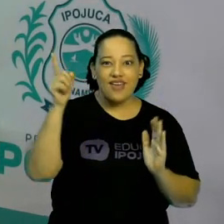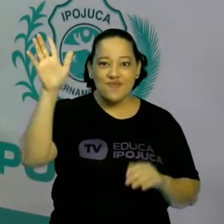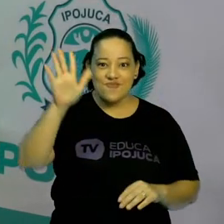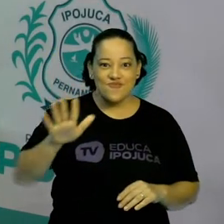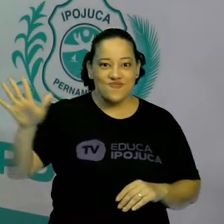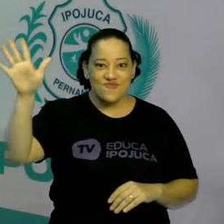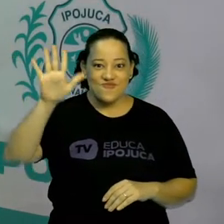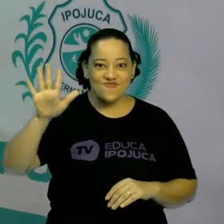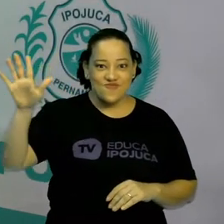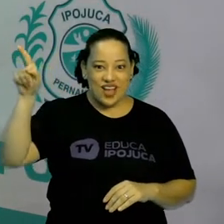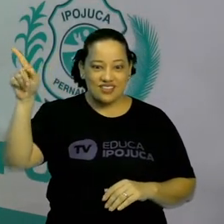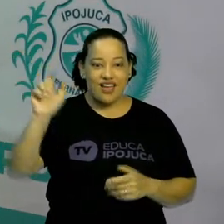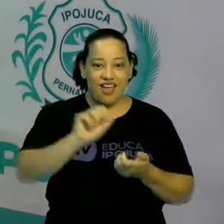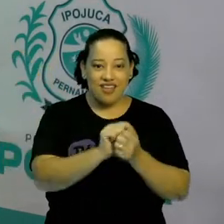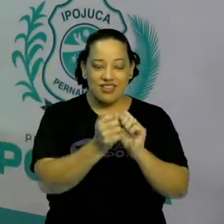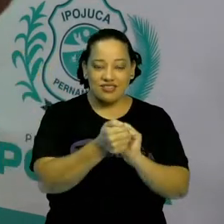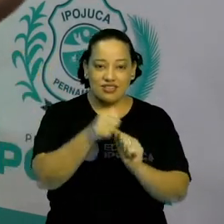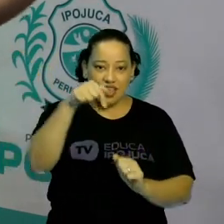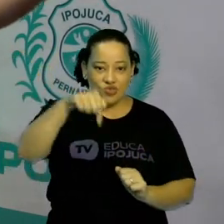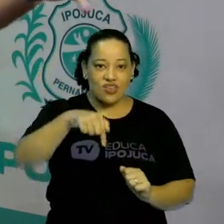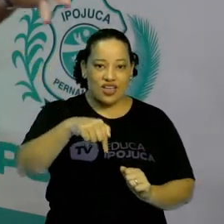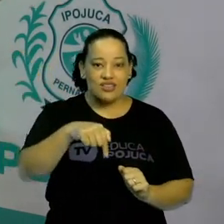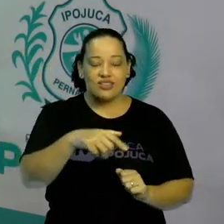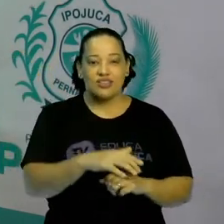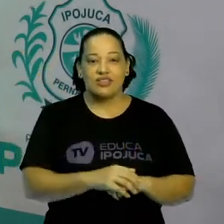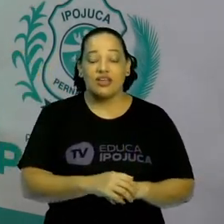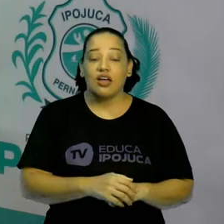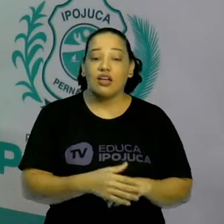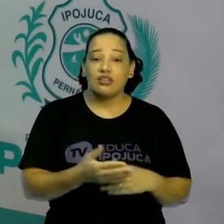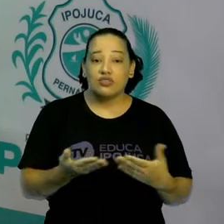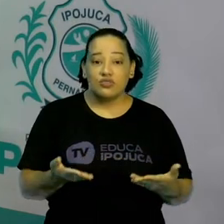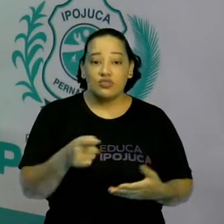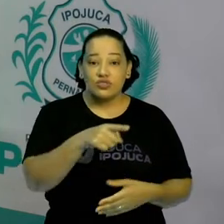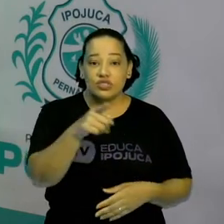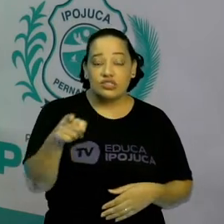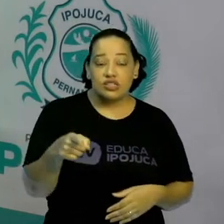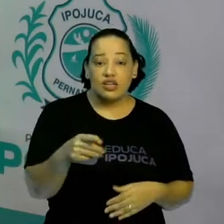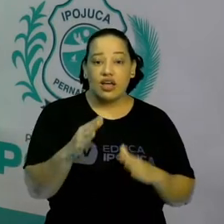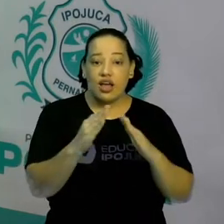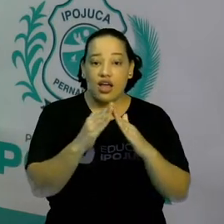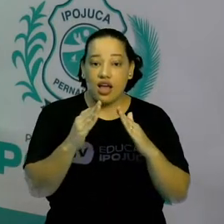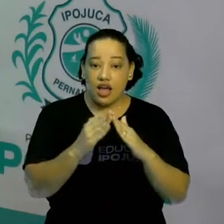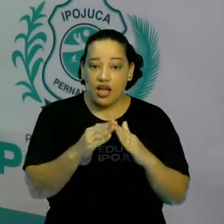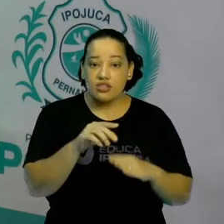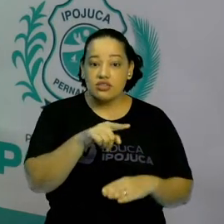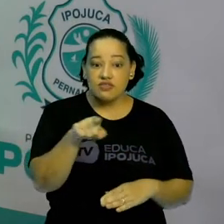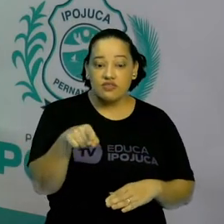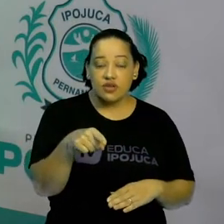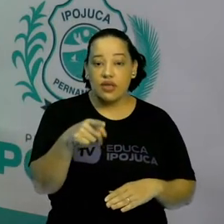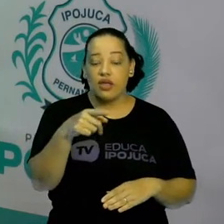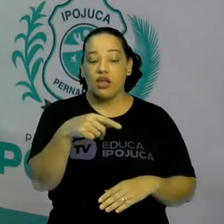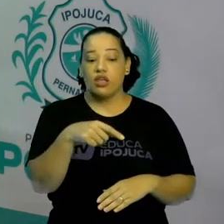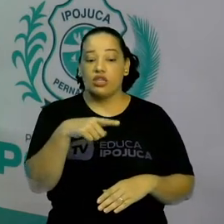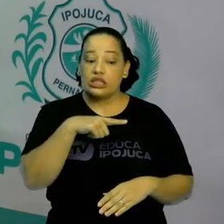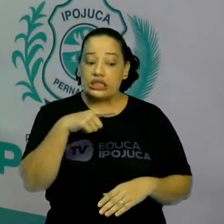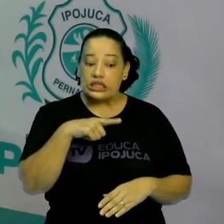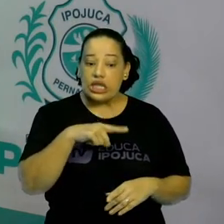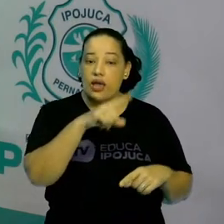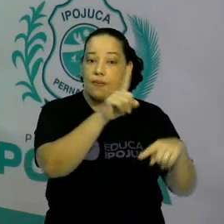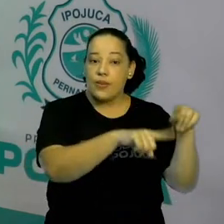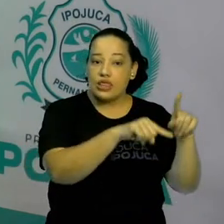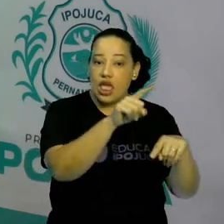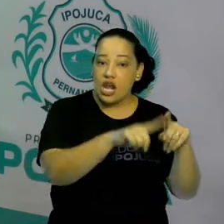um artesanato local. Vejam aí em sua casa se tem algum produto que foi feito por um artesão, né? Que ele foi